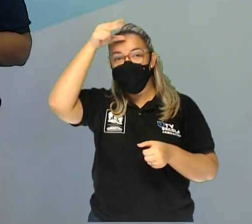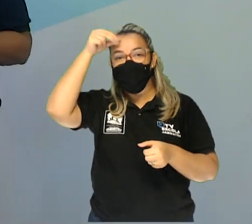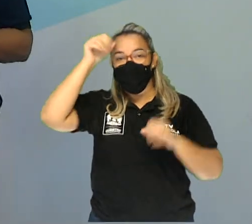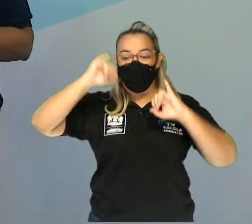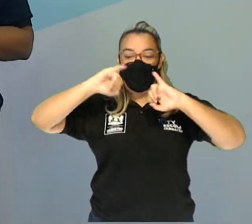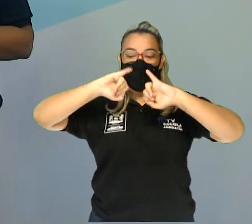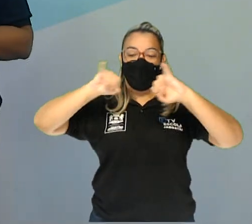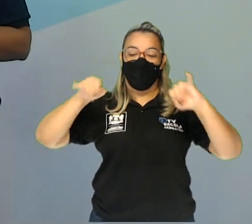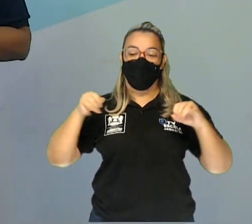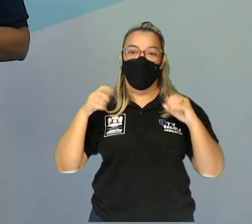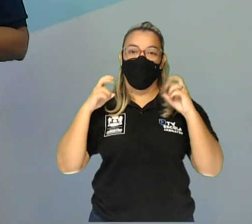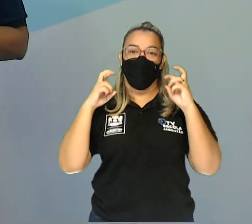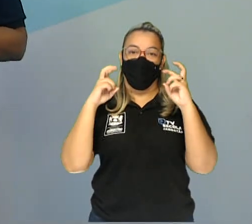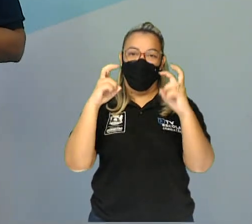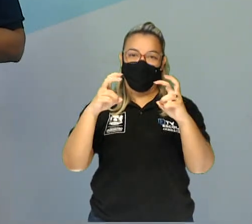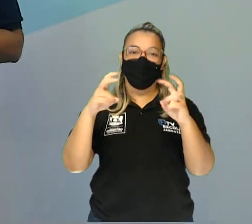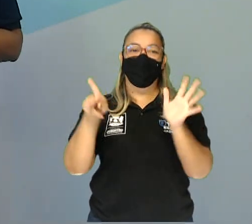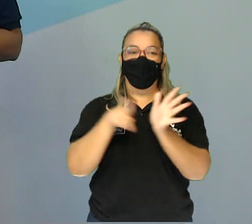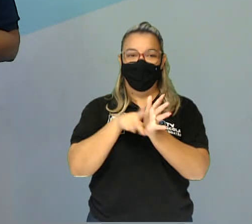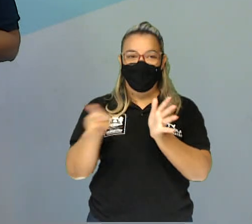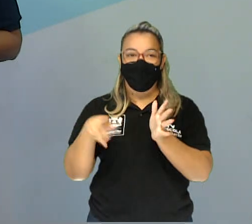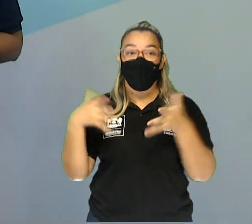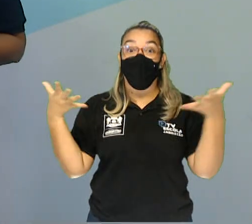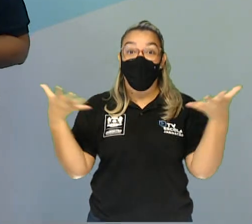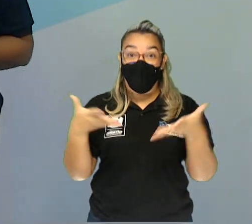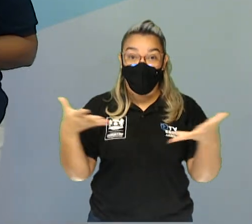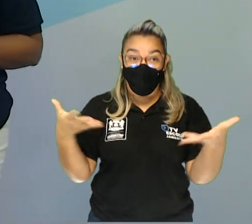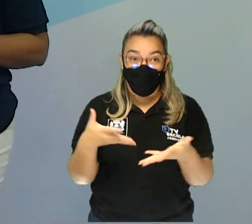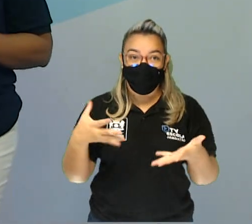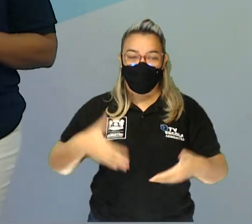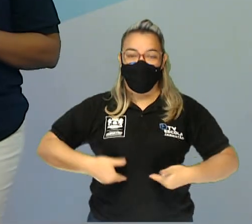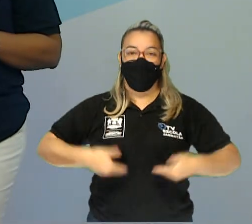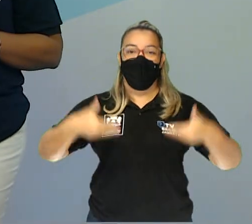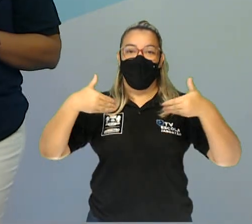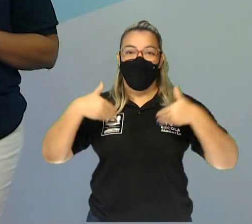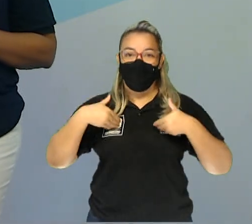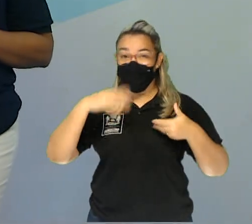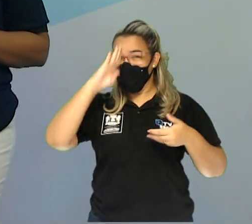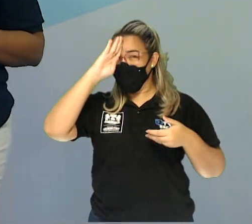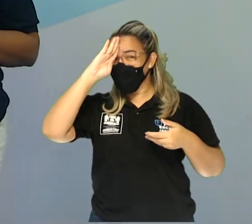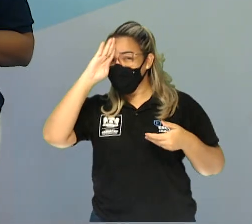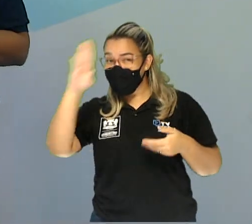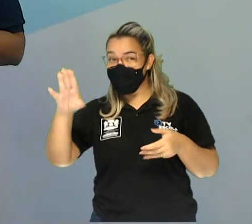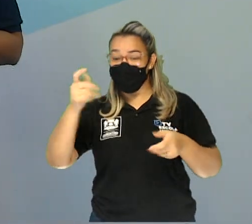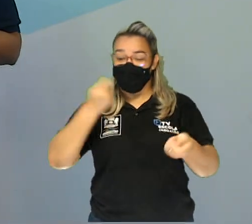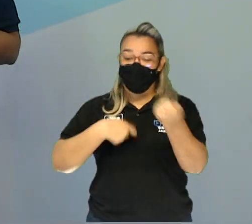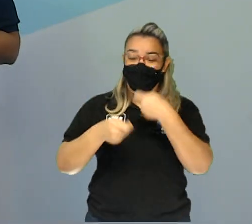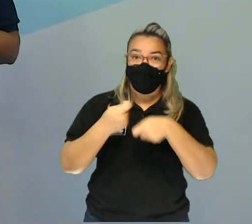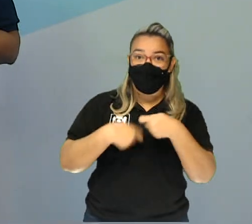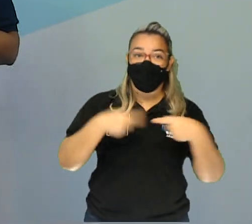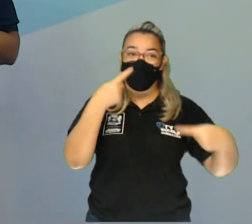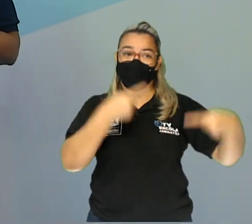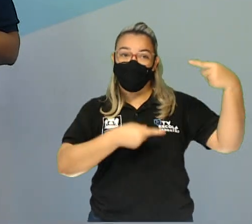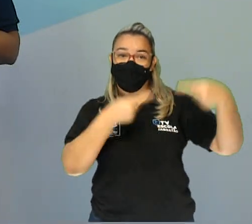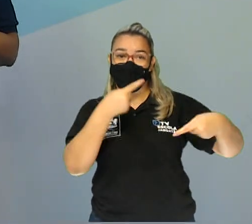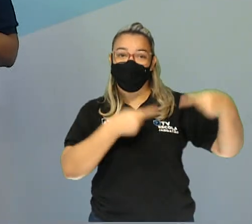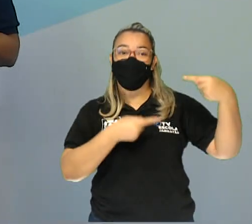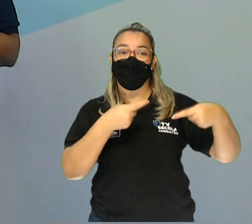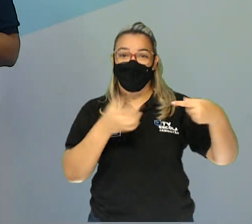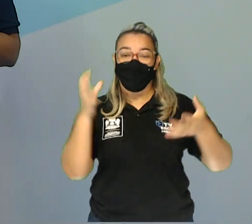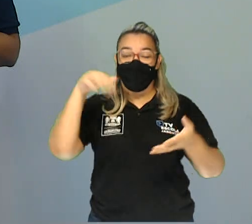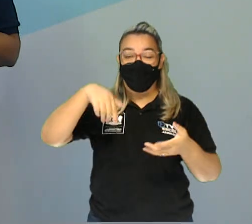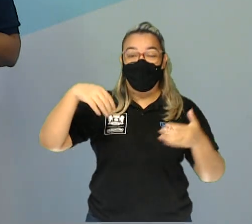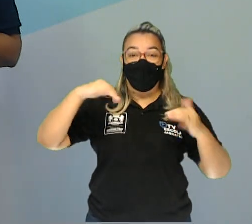dos Guararapes. Hoje, Prazeres é o principal centro econômico, político e administrativo de